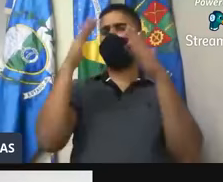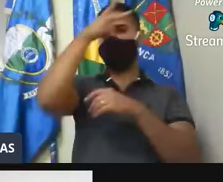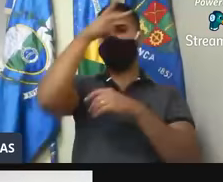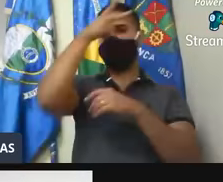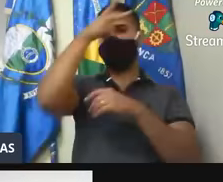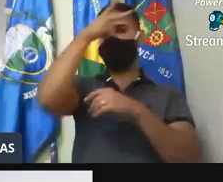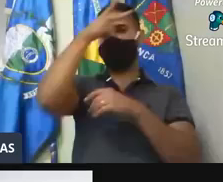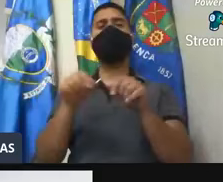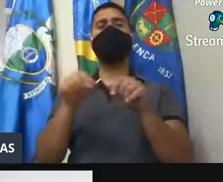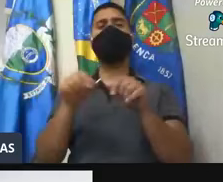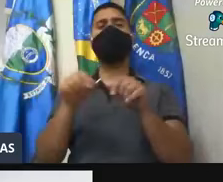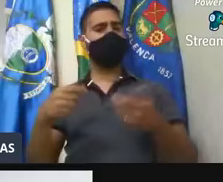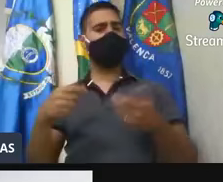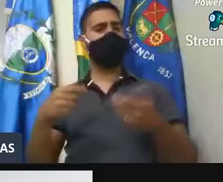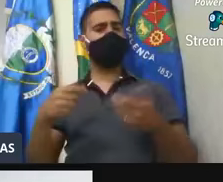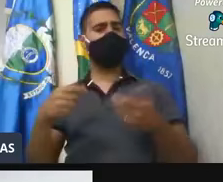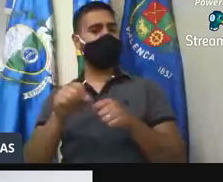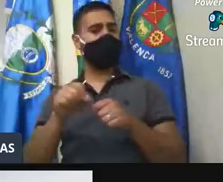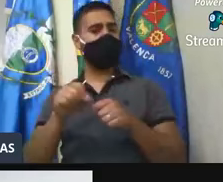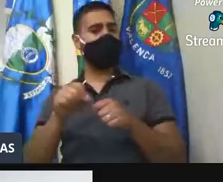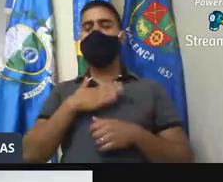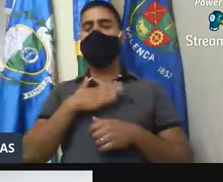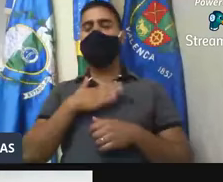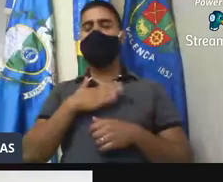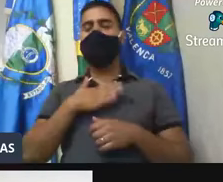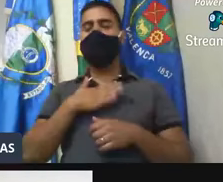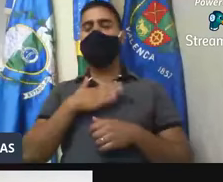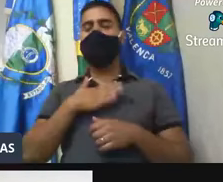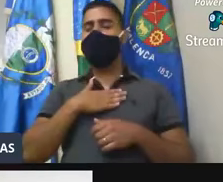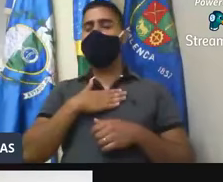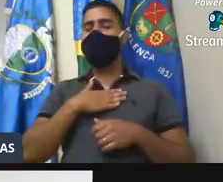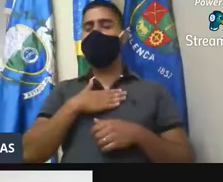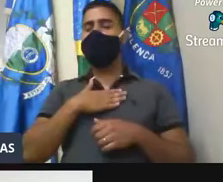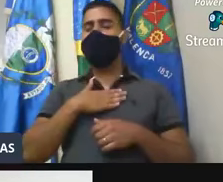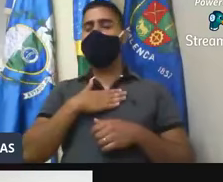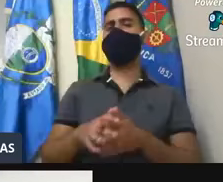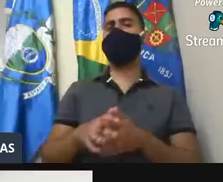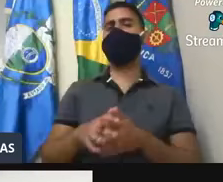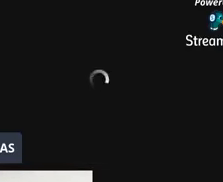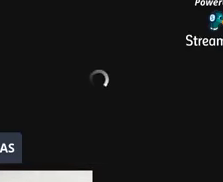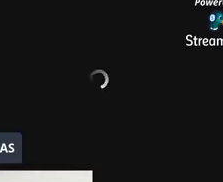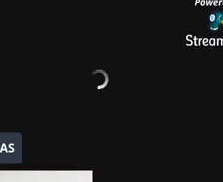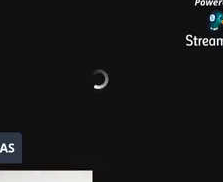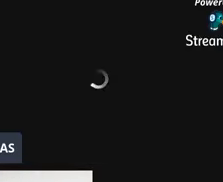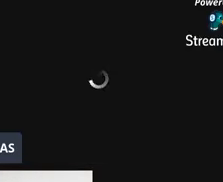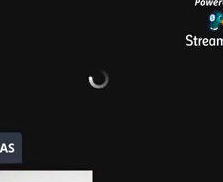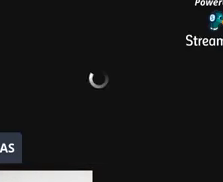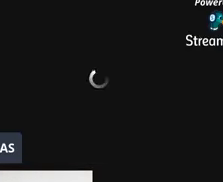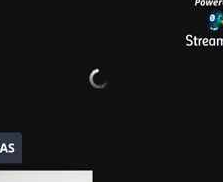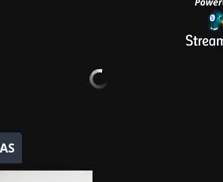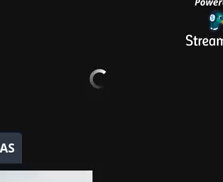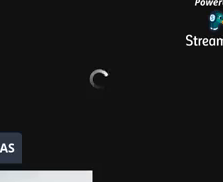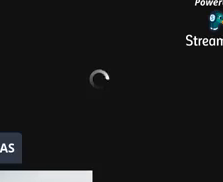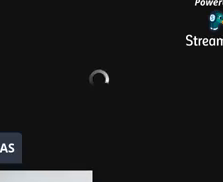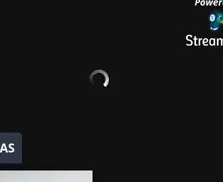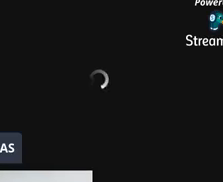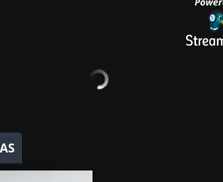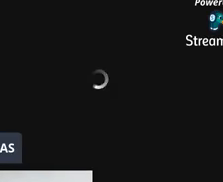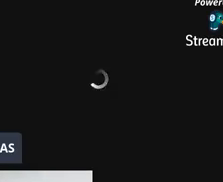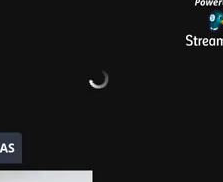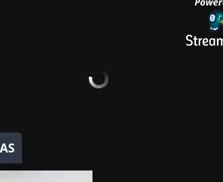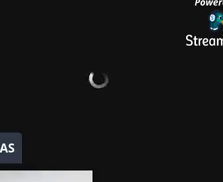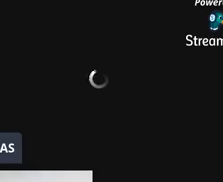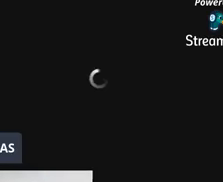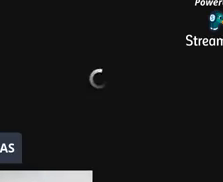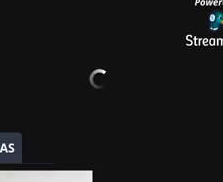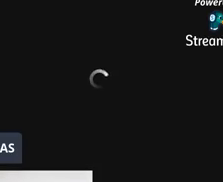suas obrigações, e eu fico muito satisfeito de estar cumprindo também a minha obrigação, mas a gente fazendo